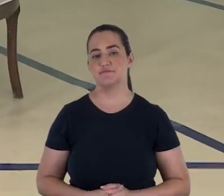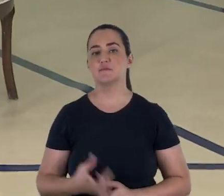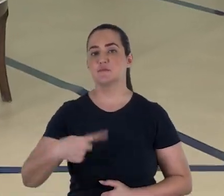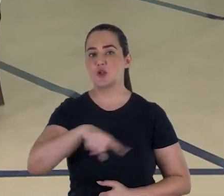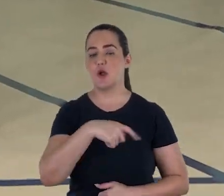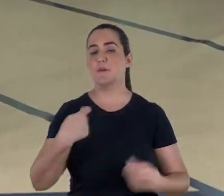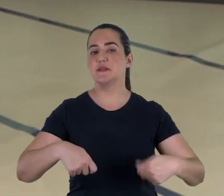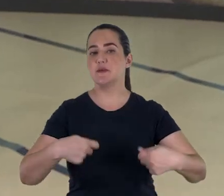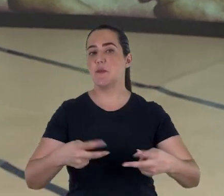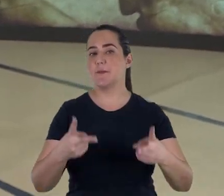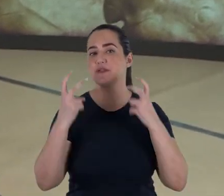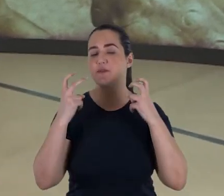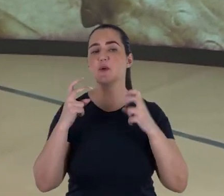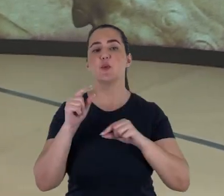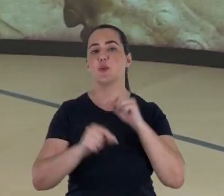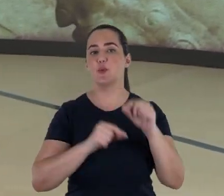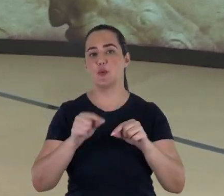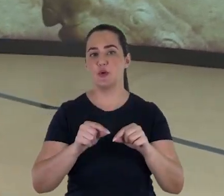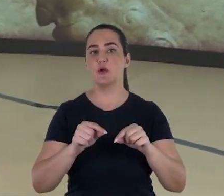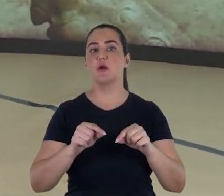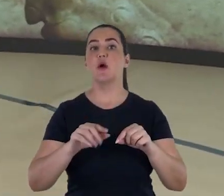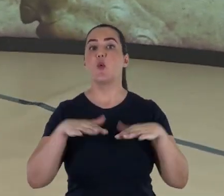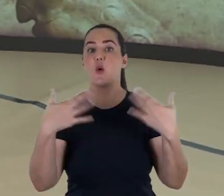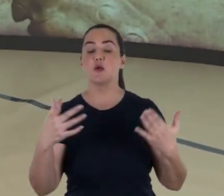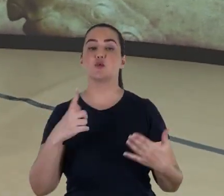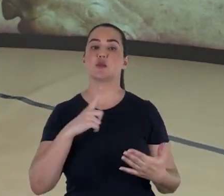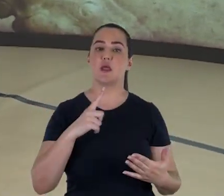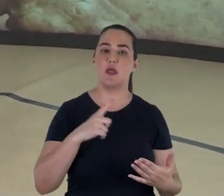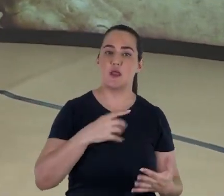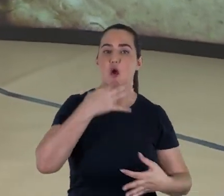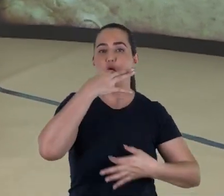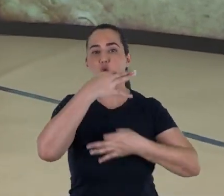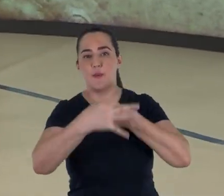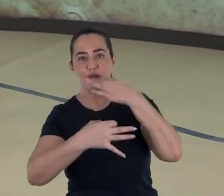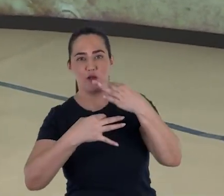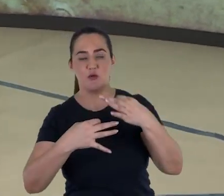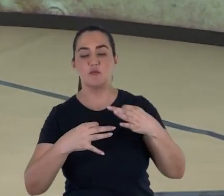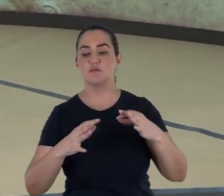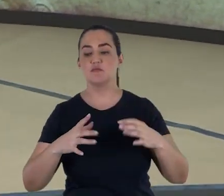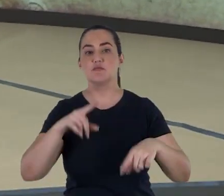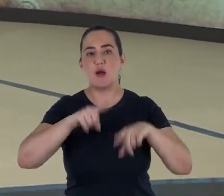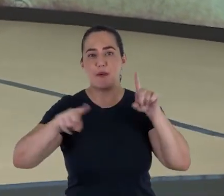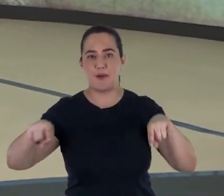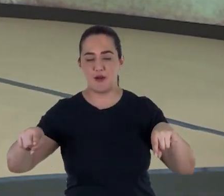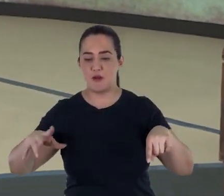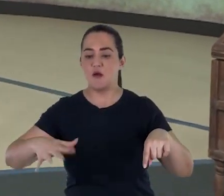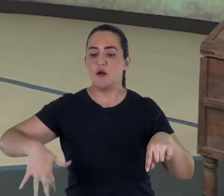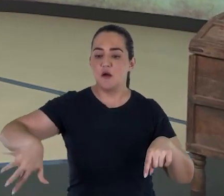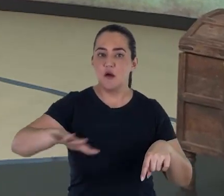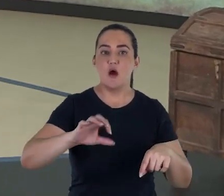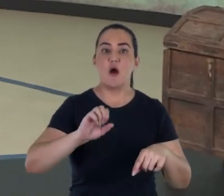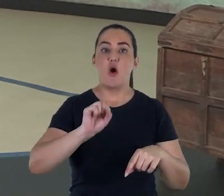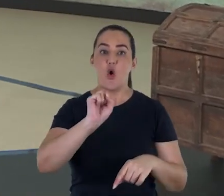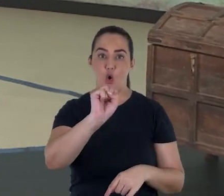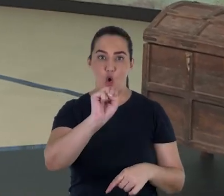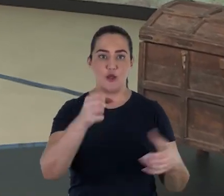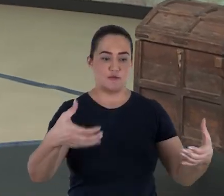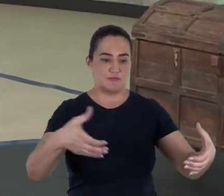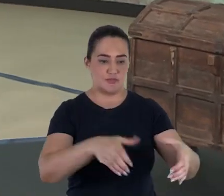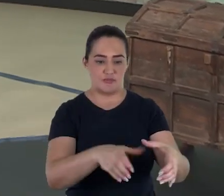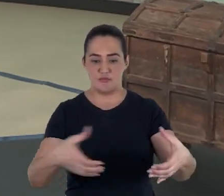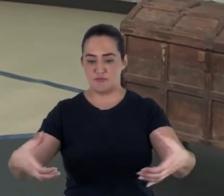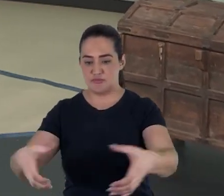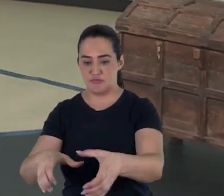precisa observar é o seguinte, quando se trata de variantes, os oito manuscritos de Daniel, aqueles encontrados no Mar Morto,